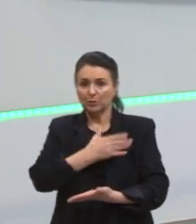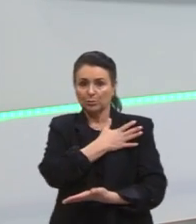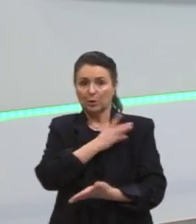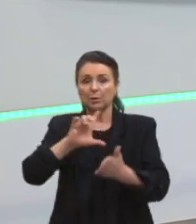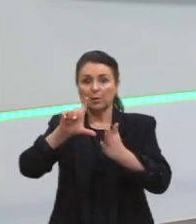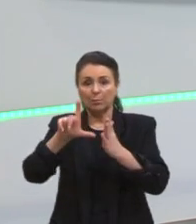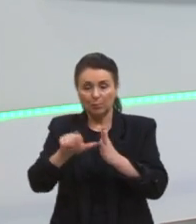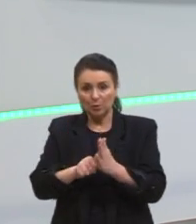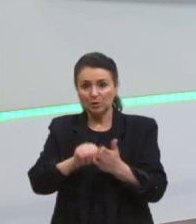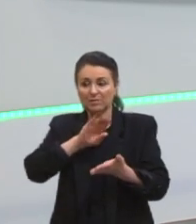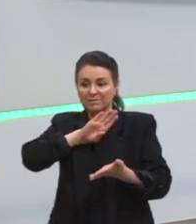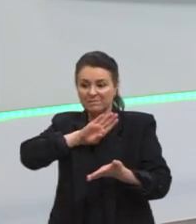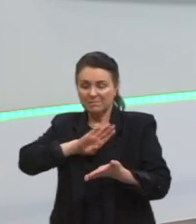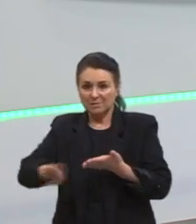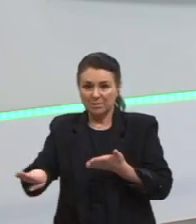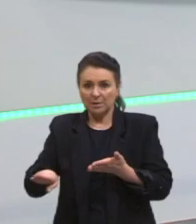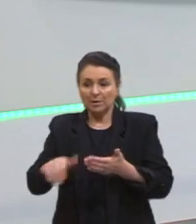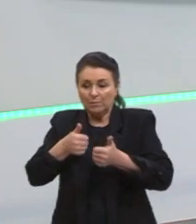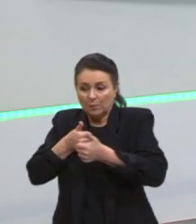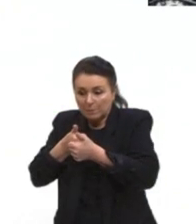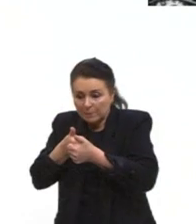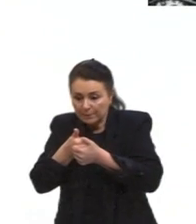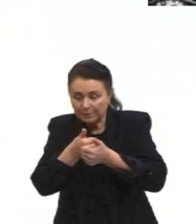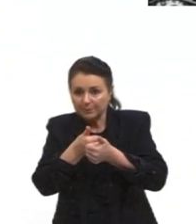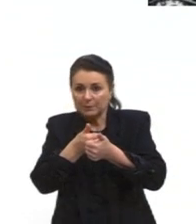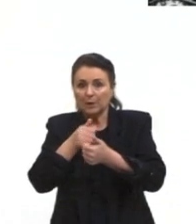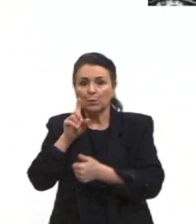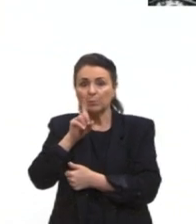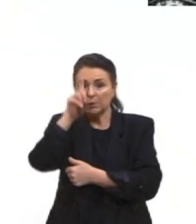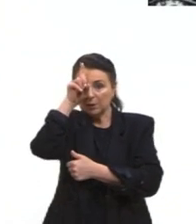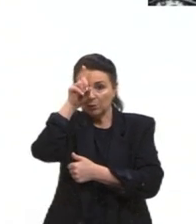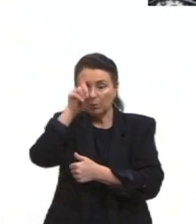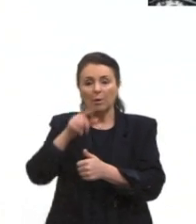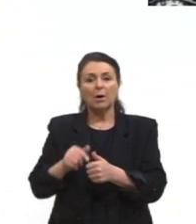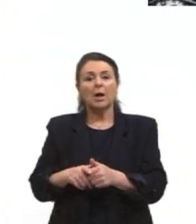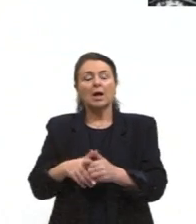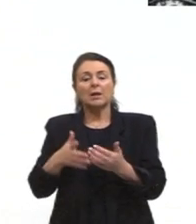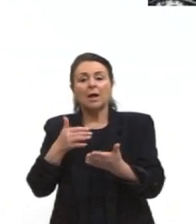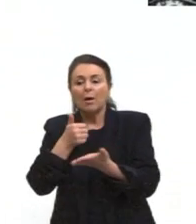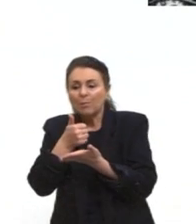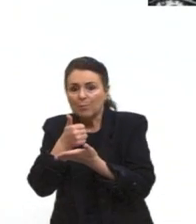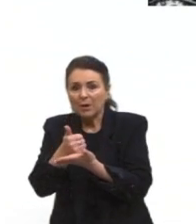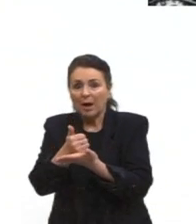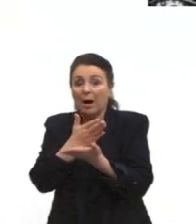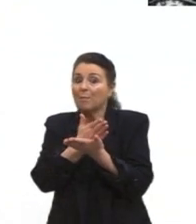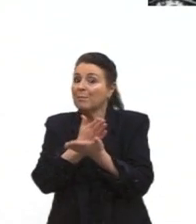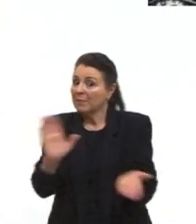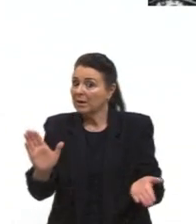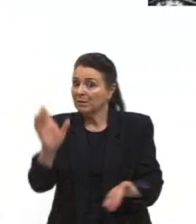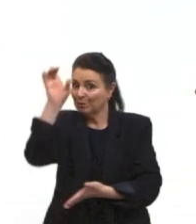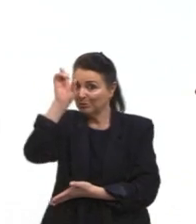perseguido pela mesma. Então, esse perigo de apoiar a perda de direitos.